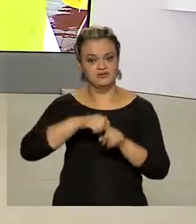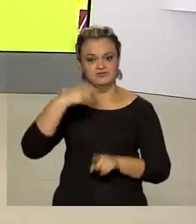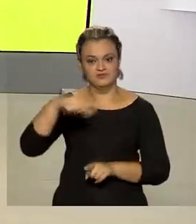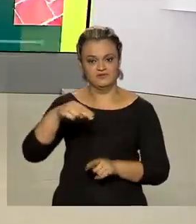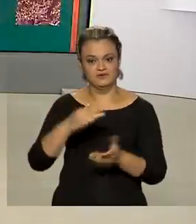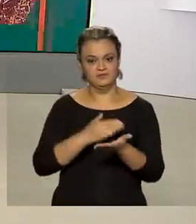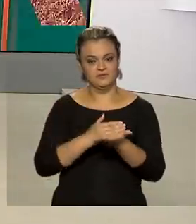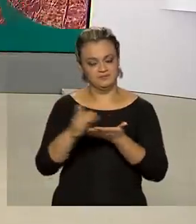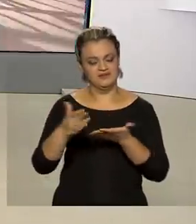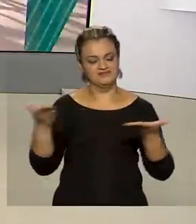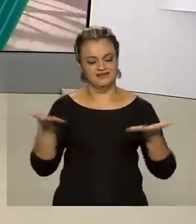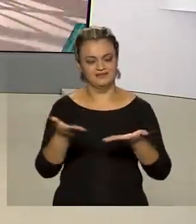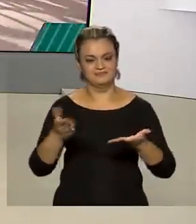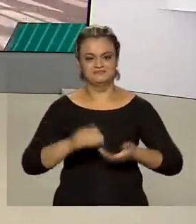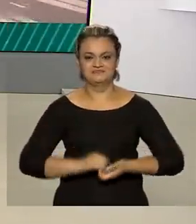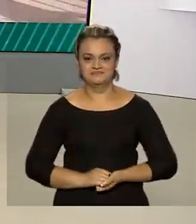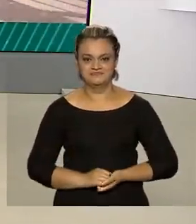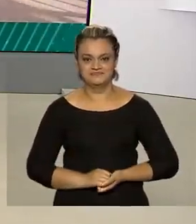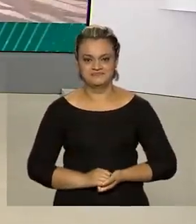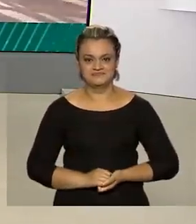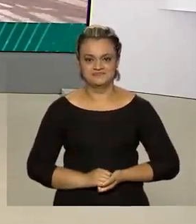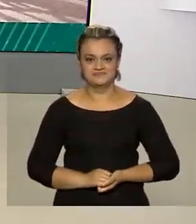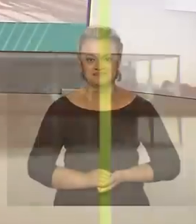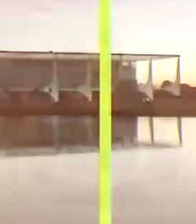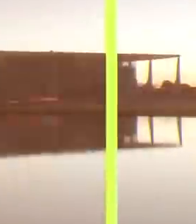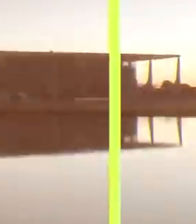novembro de 2021, está começando.